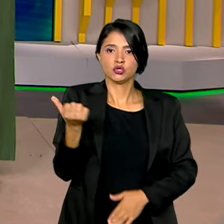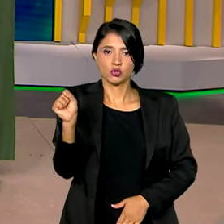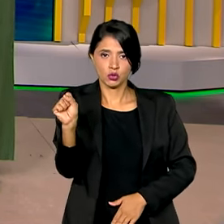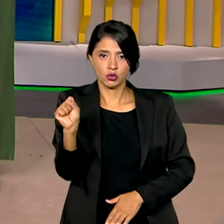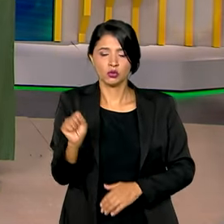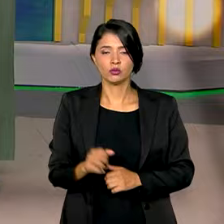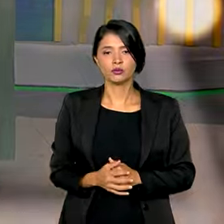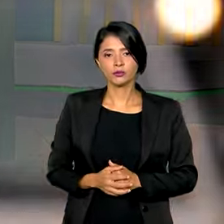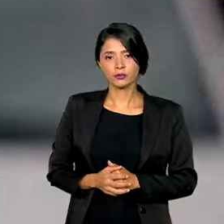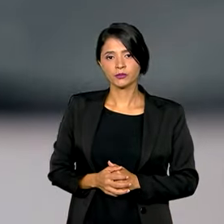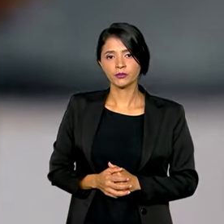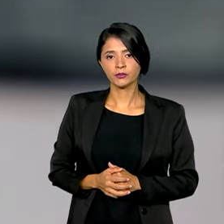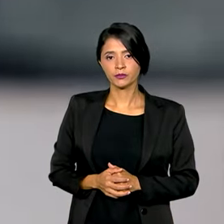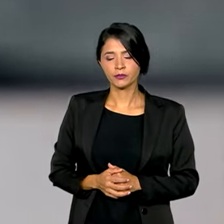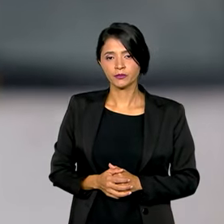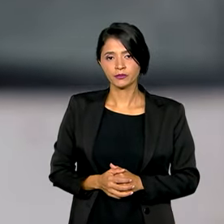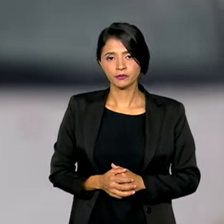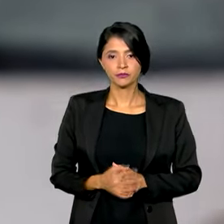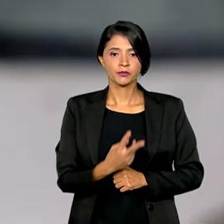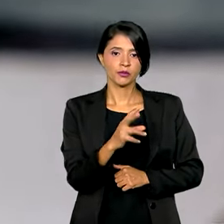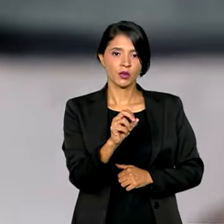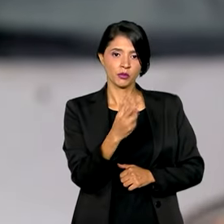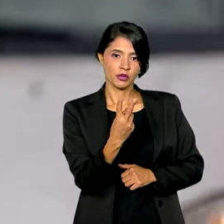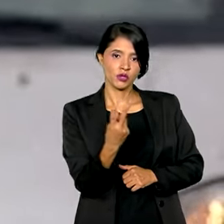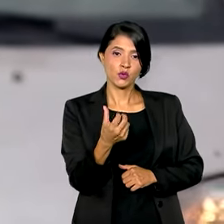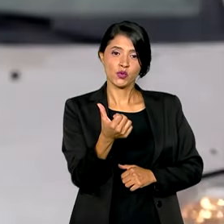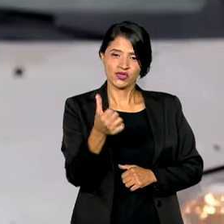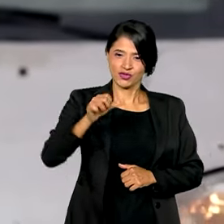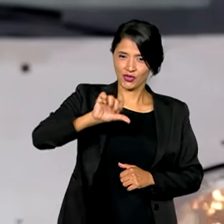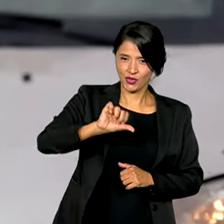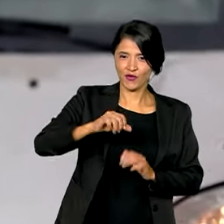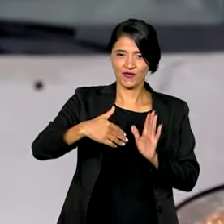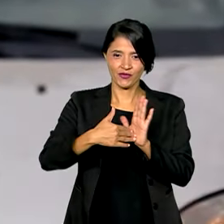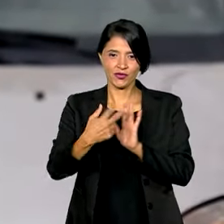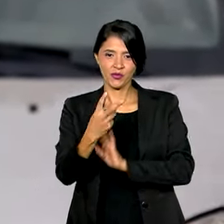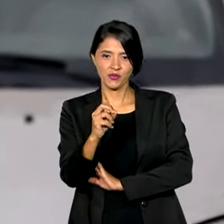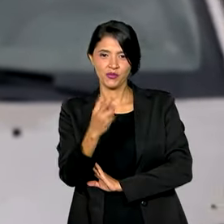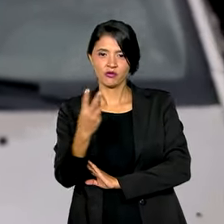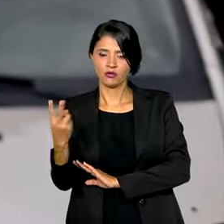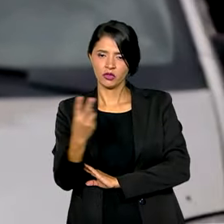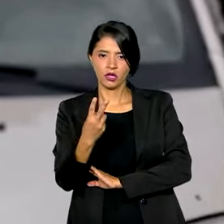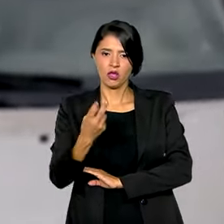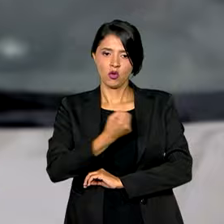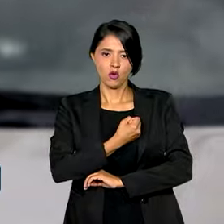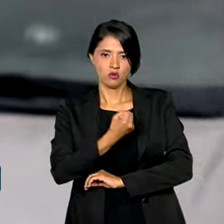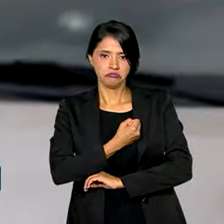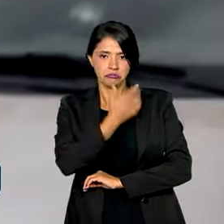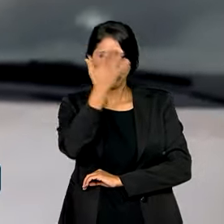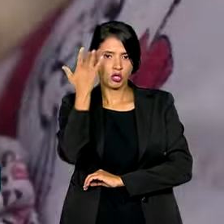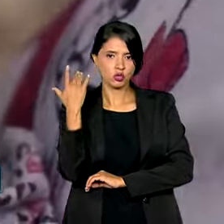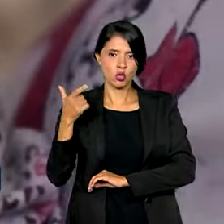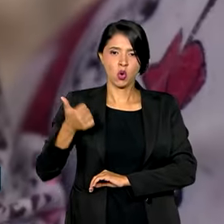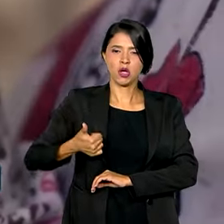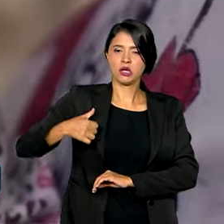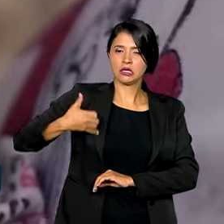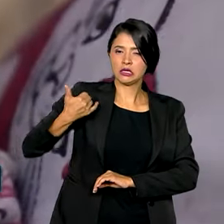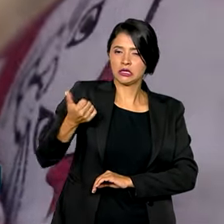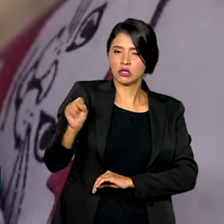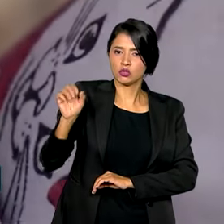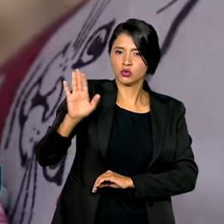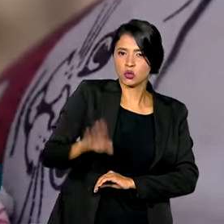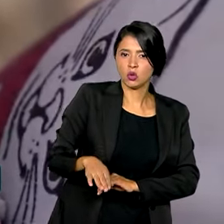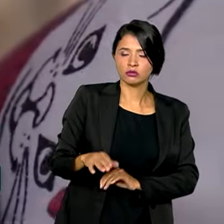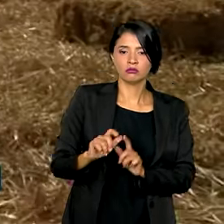idade. De 2019 a 2022, o número de menores que trabalham no país cresceu